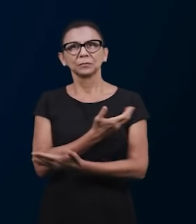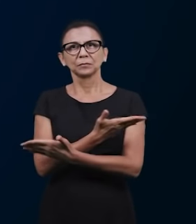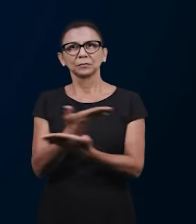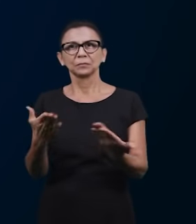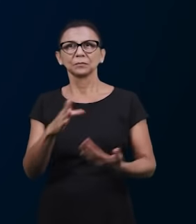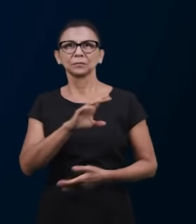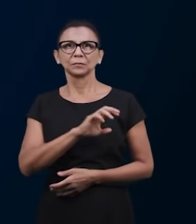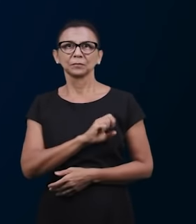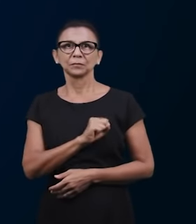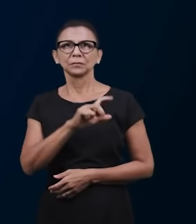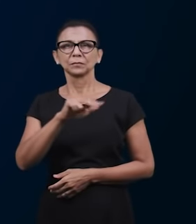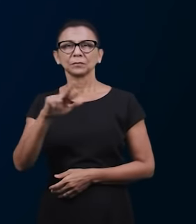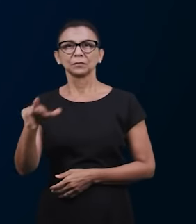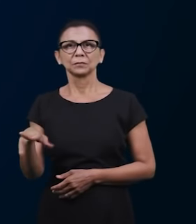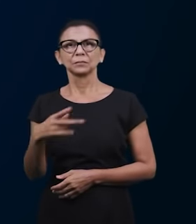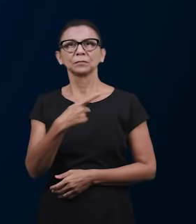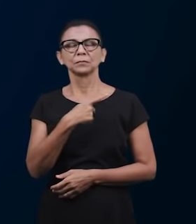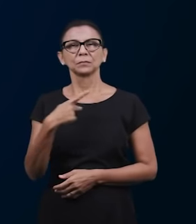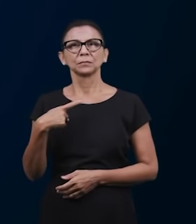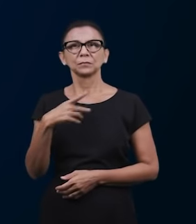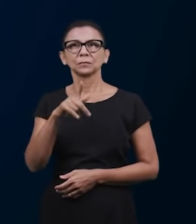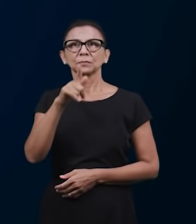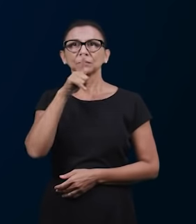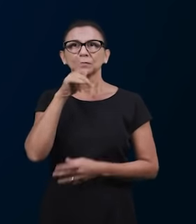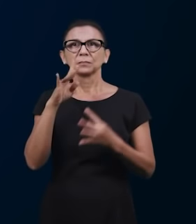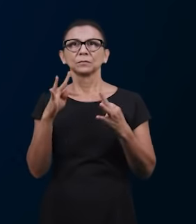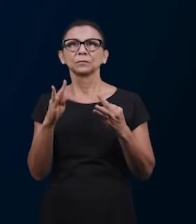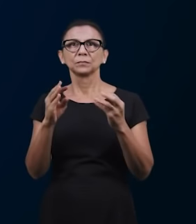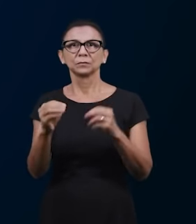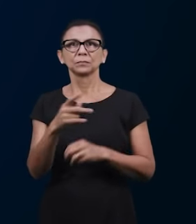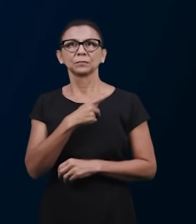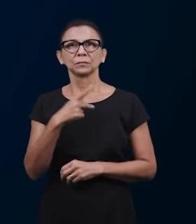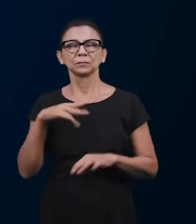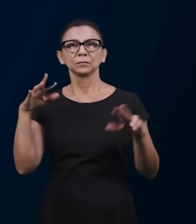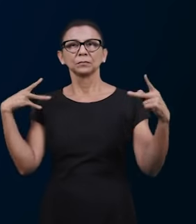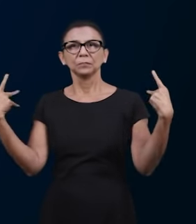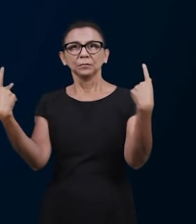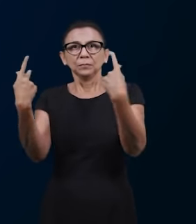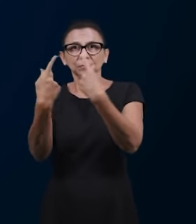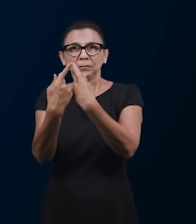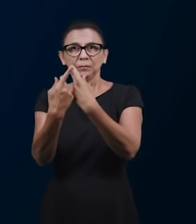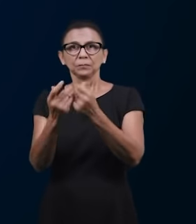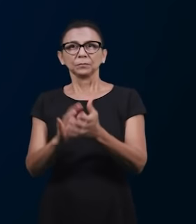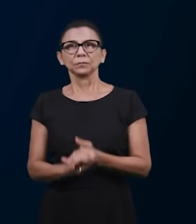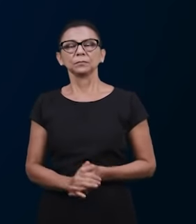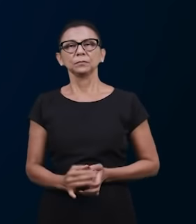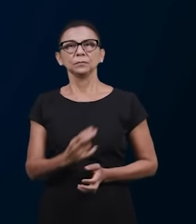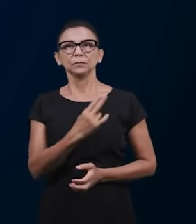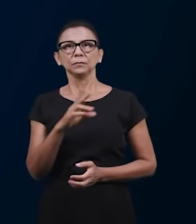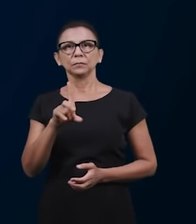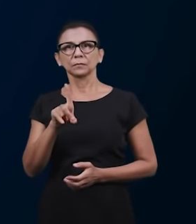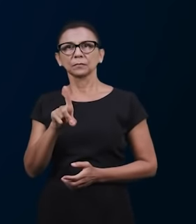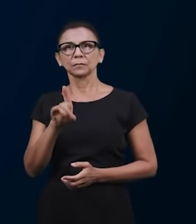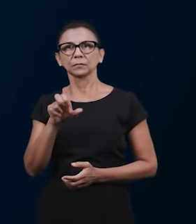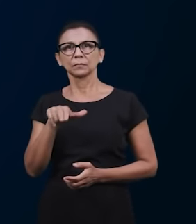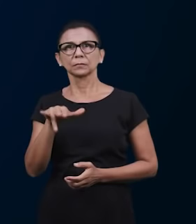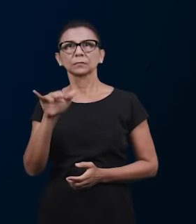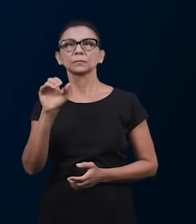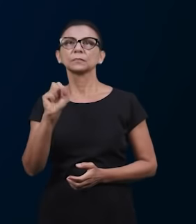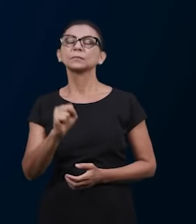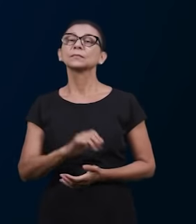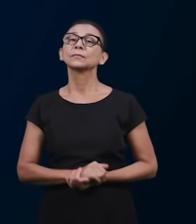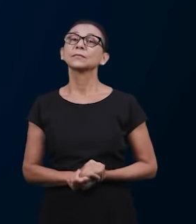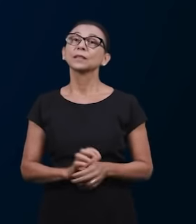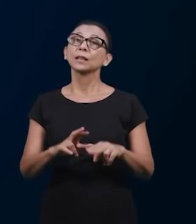Saludamos aos irmãos, pastor Jesus e todos os pastores de Previsterio, com a paz do Senhor. Eu sou o pastor Denis, aqui de